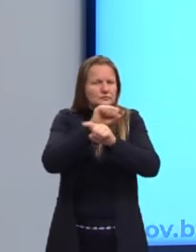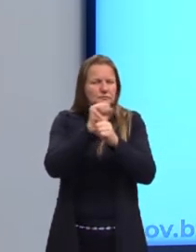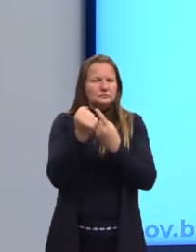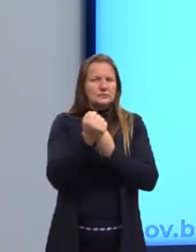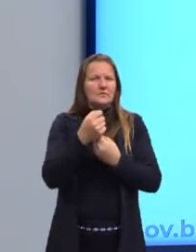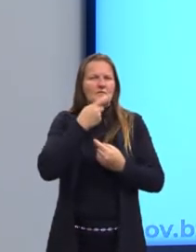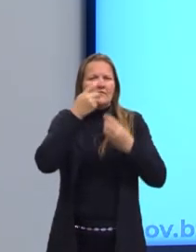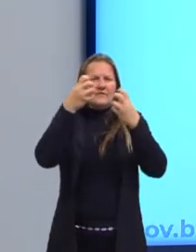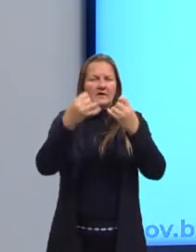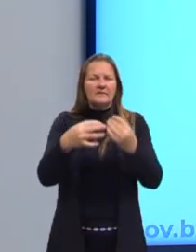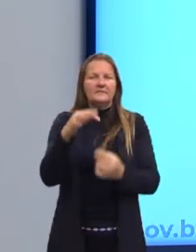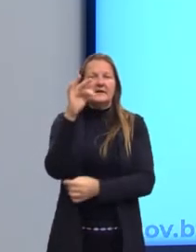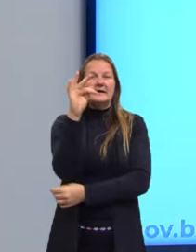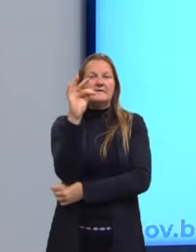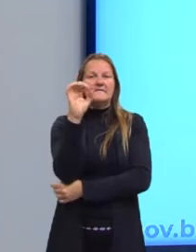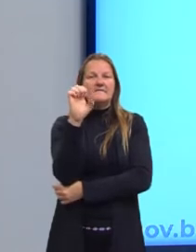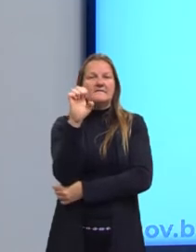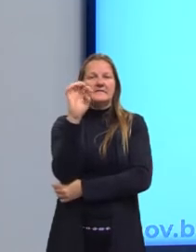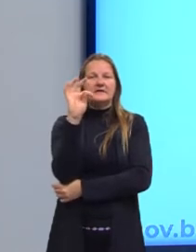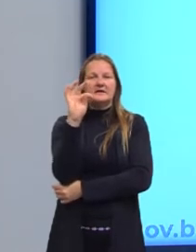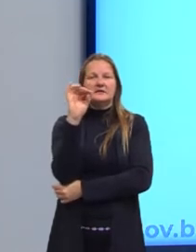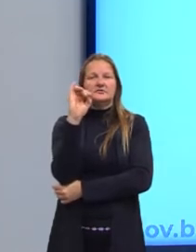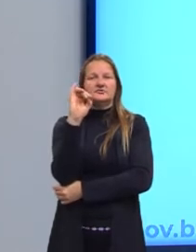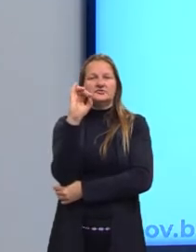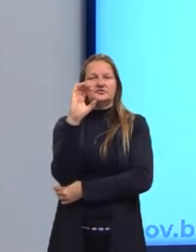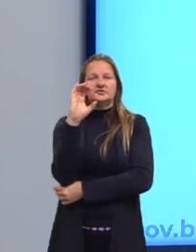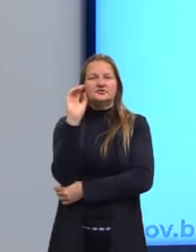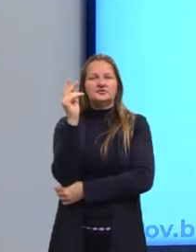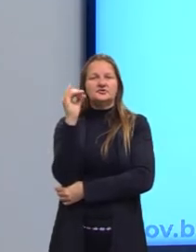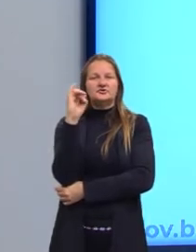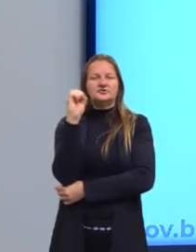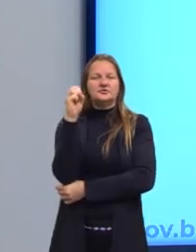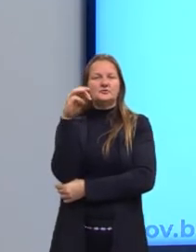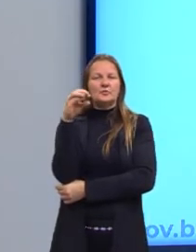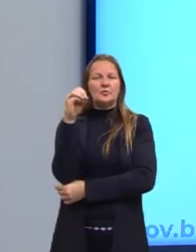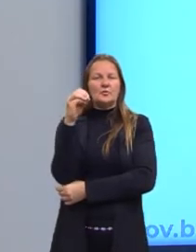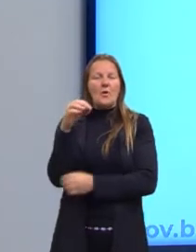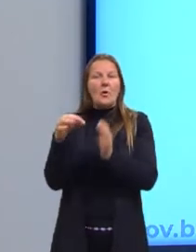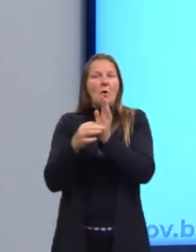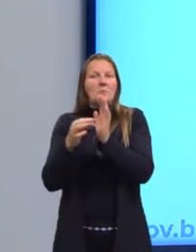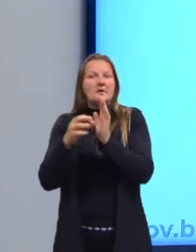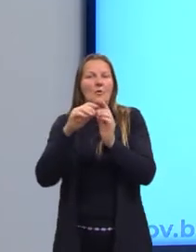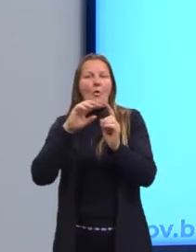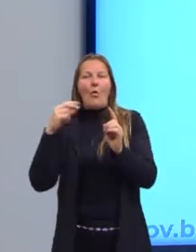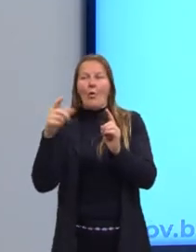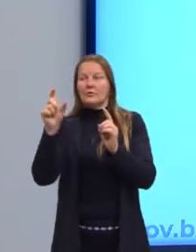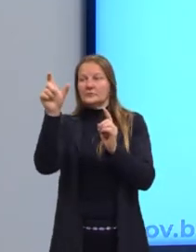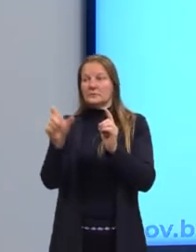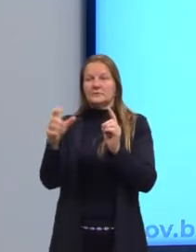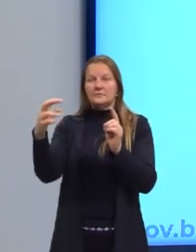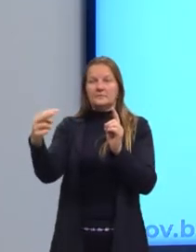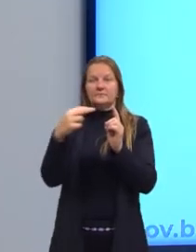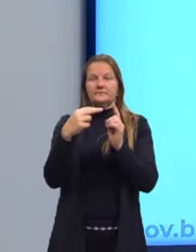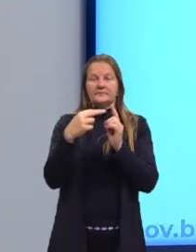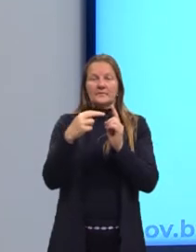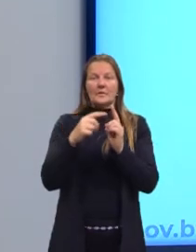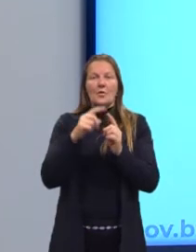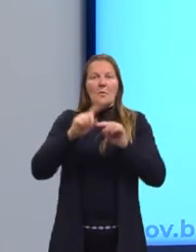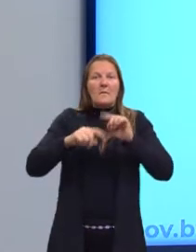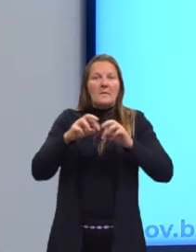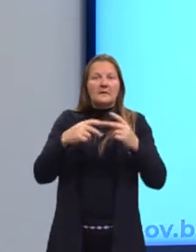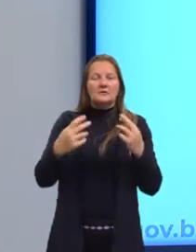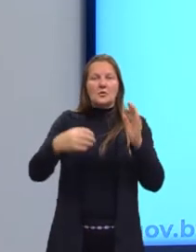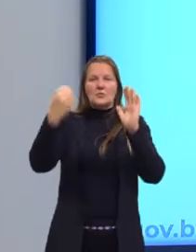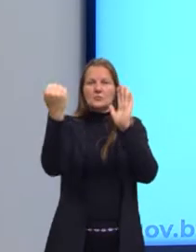esse fetichismo, ele vem muito do julgamento dos outros. A partir do momento que eu tiver um desses produtos